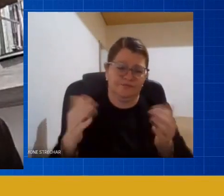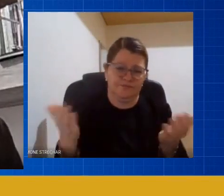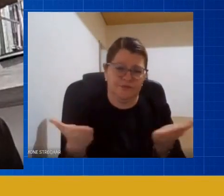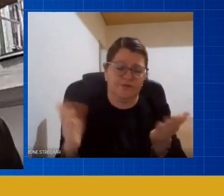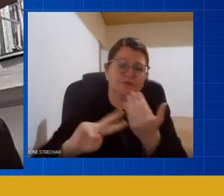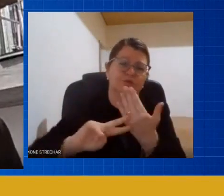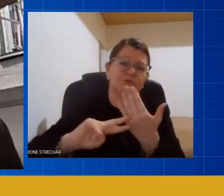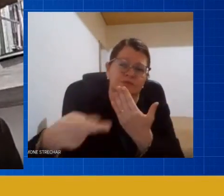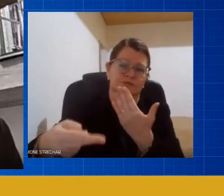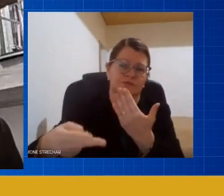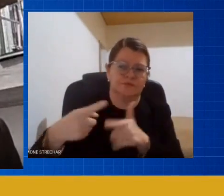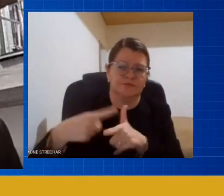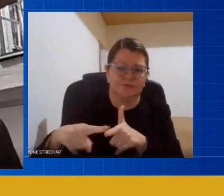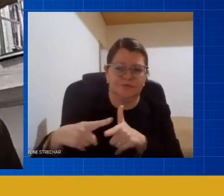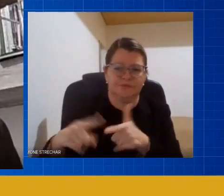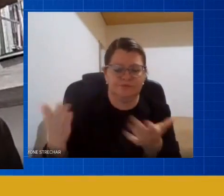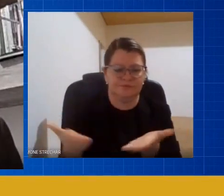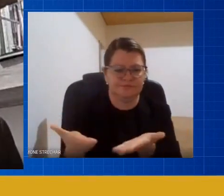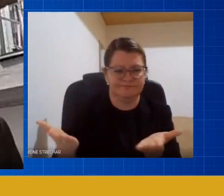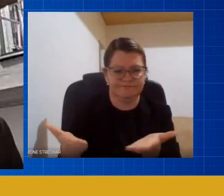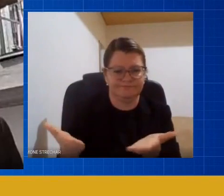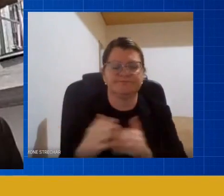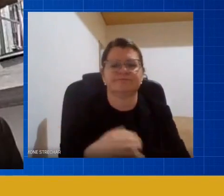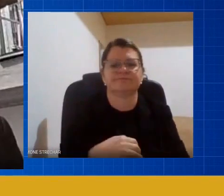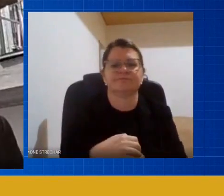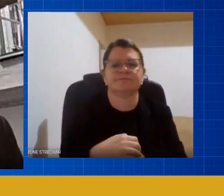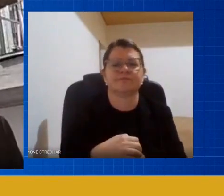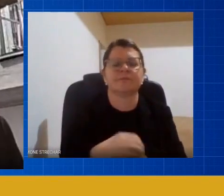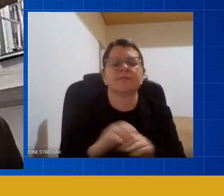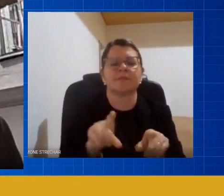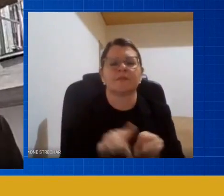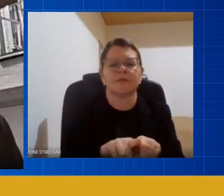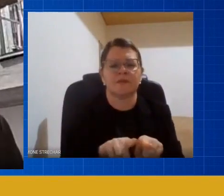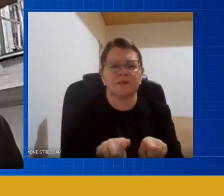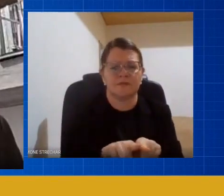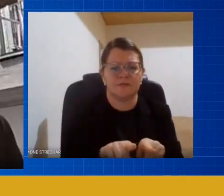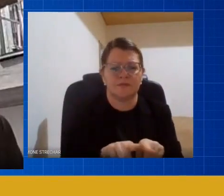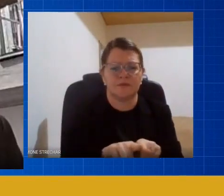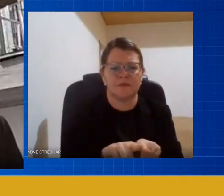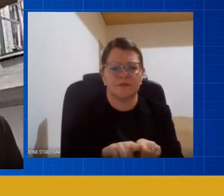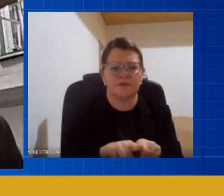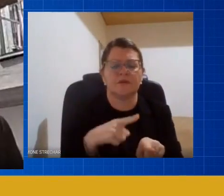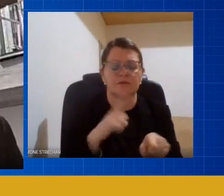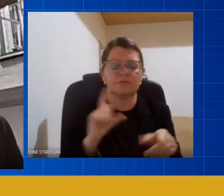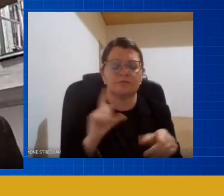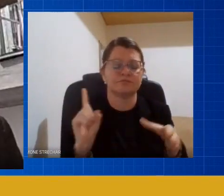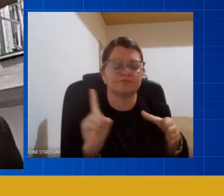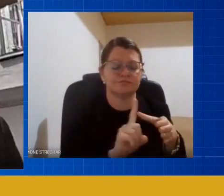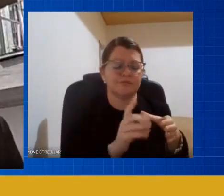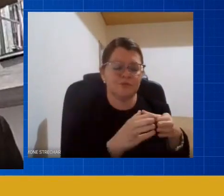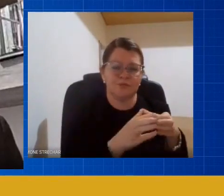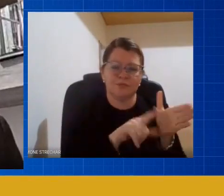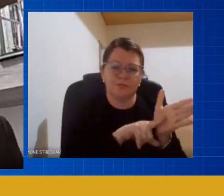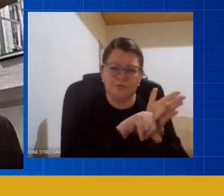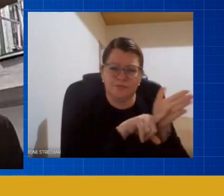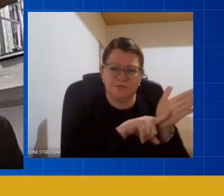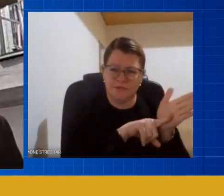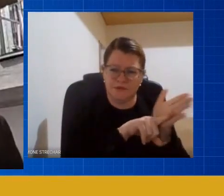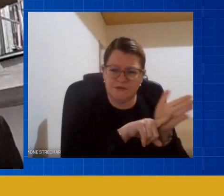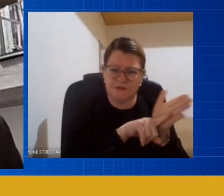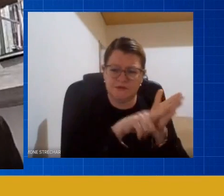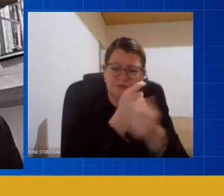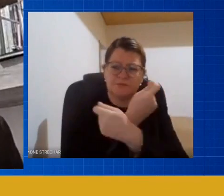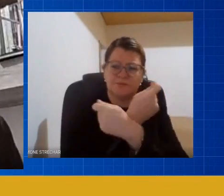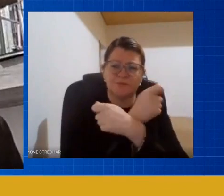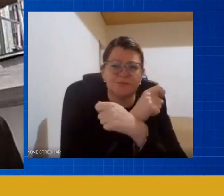hoje e isso é fundamental eu digo isso porque eu faço parte de um grupo de pesquisa que é o NEPAP da PUC do Rio Grande do Sul